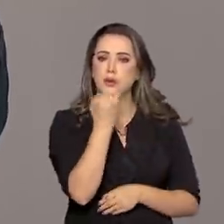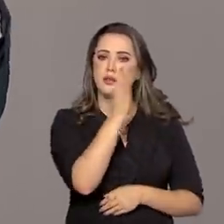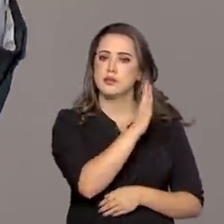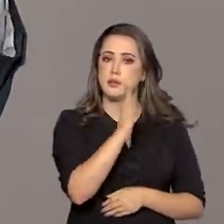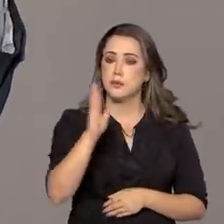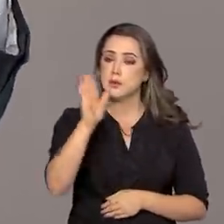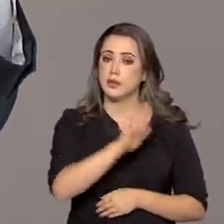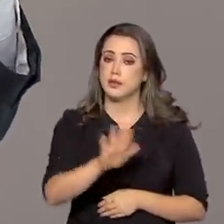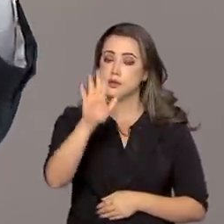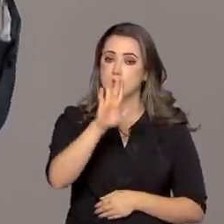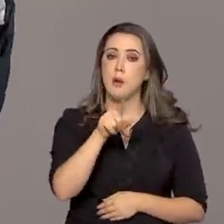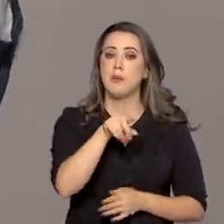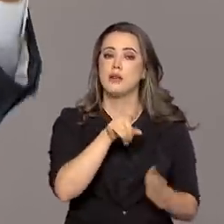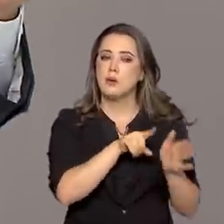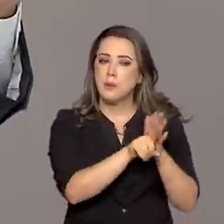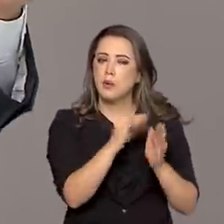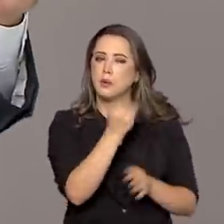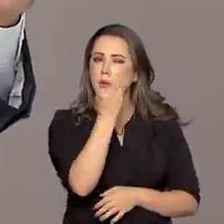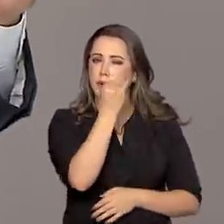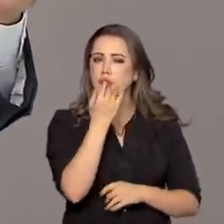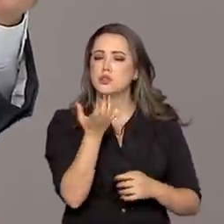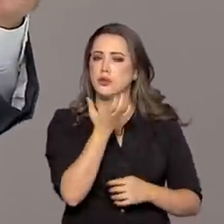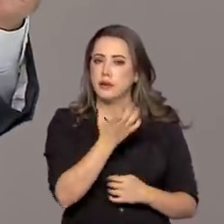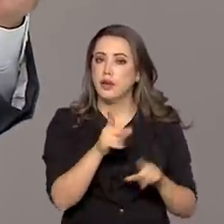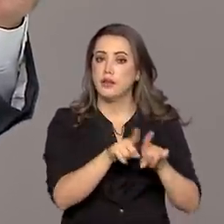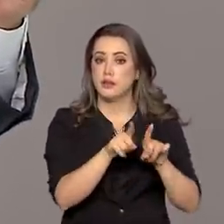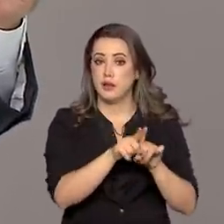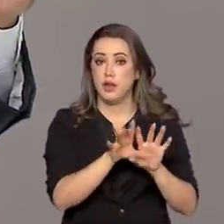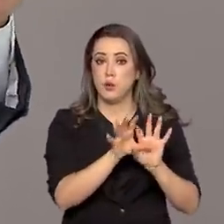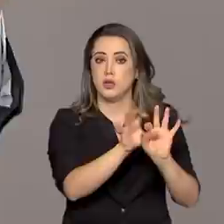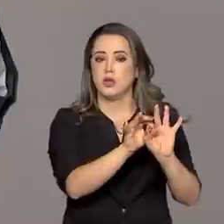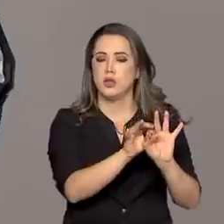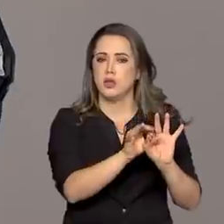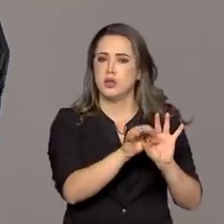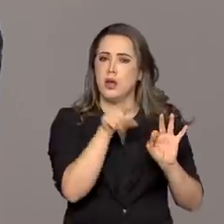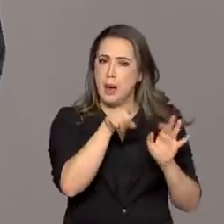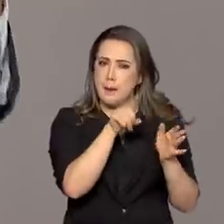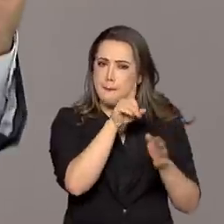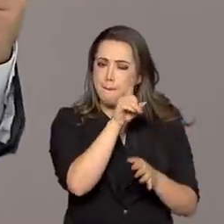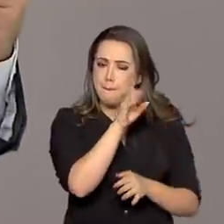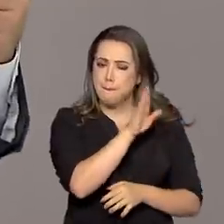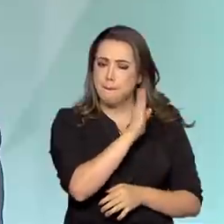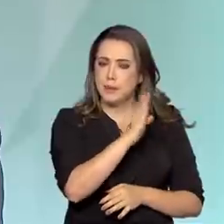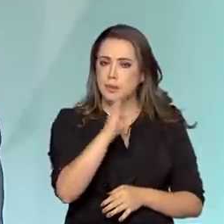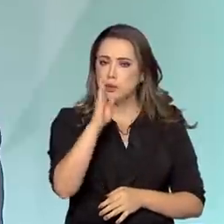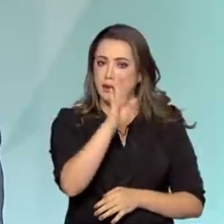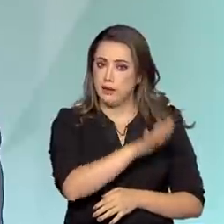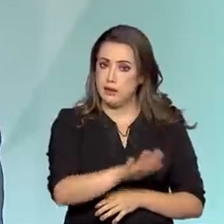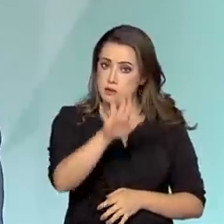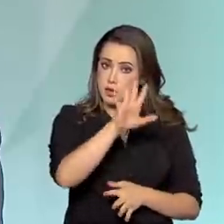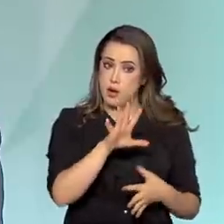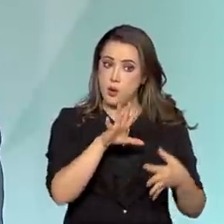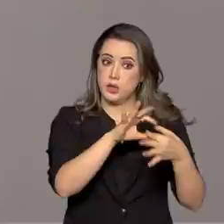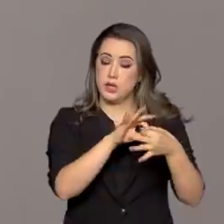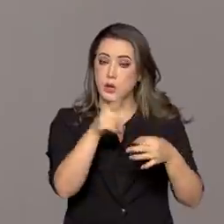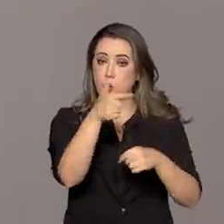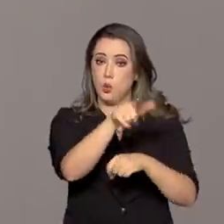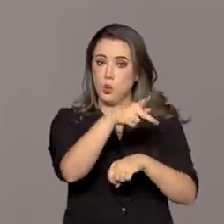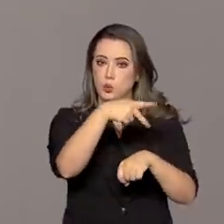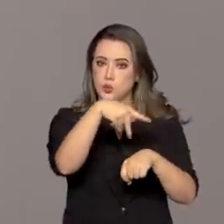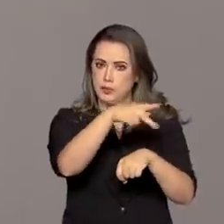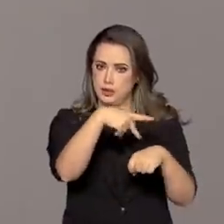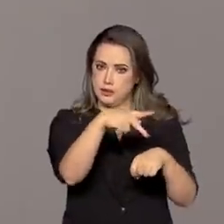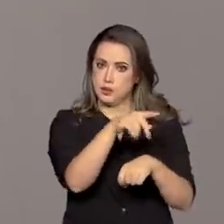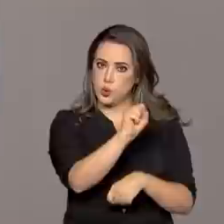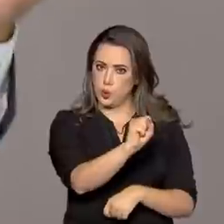parceria que ela tem com outras bibliotecas ao redor do mundo, se eu não me engano, são com oito países. O que acontece com essa